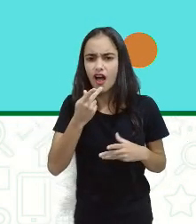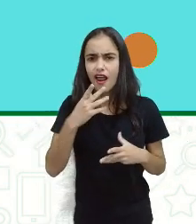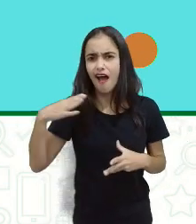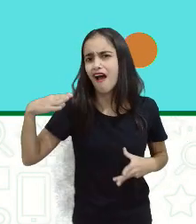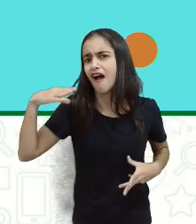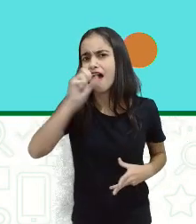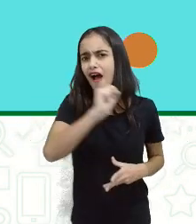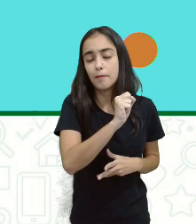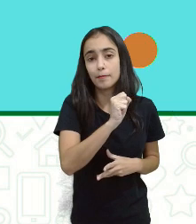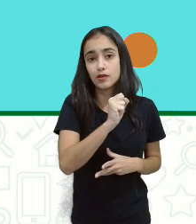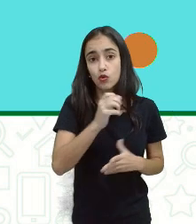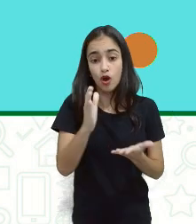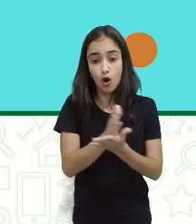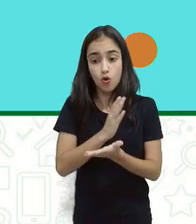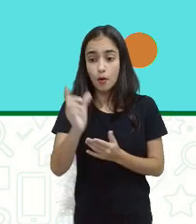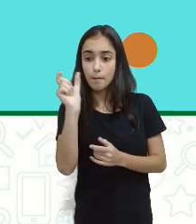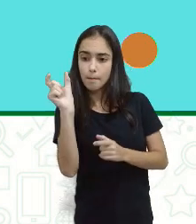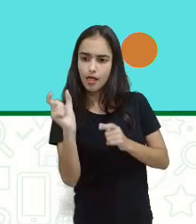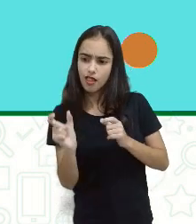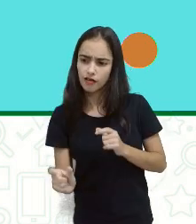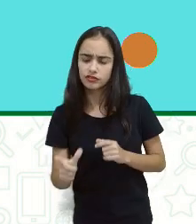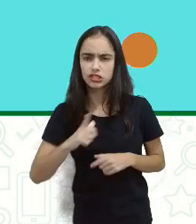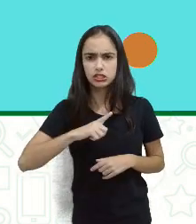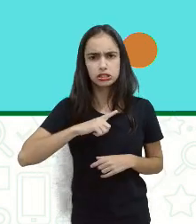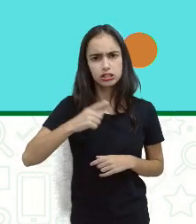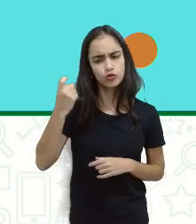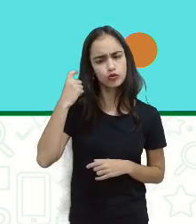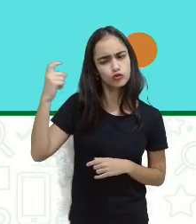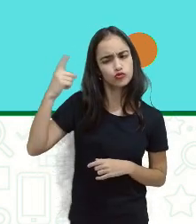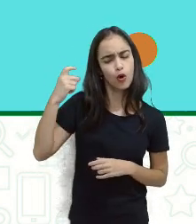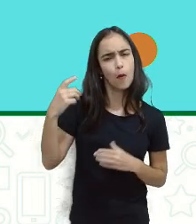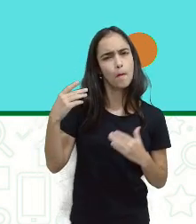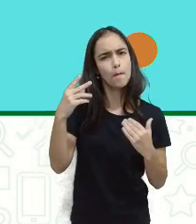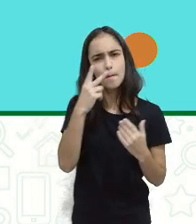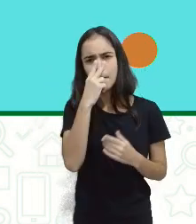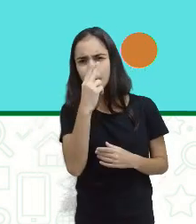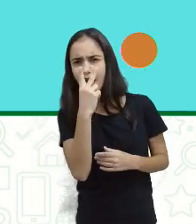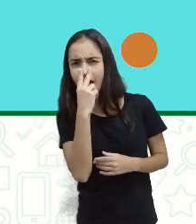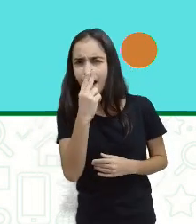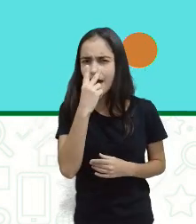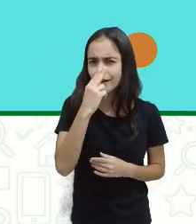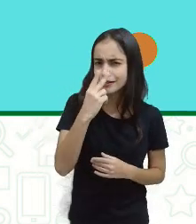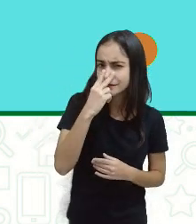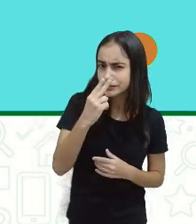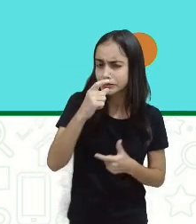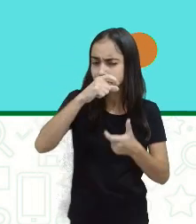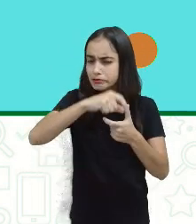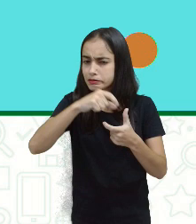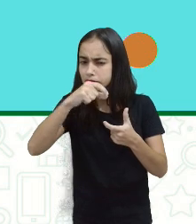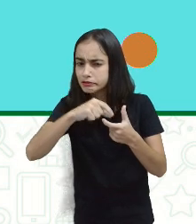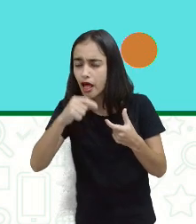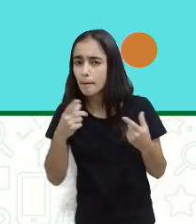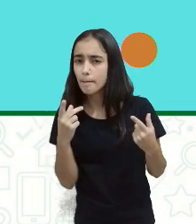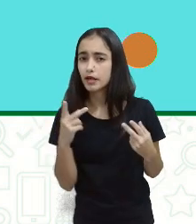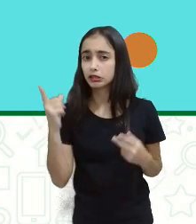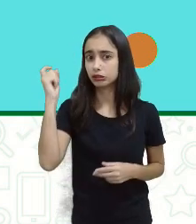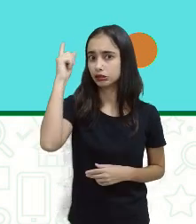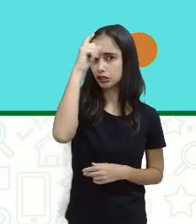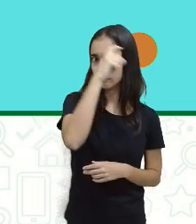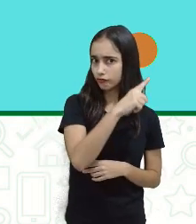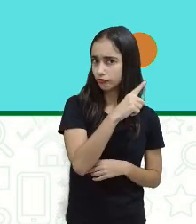concentração de palavras que tem uma sonoridade similar, com sílabazinhas difíceis, né?